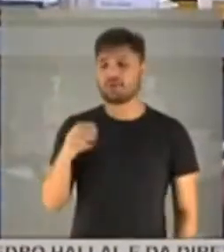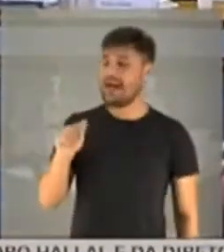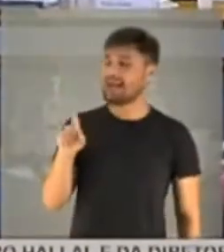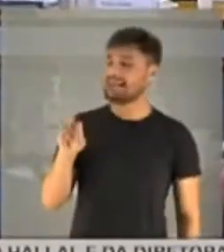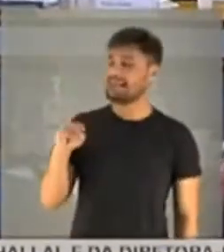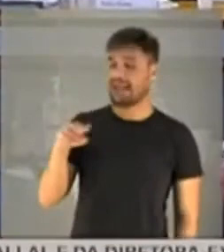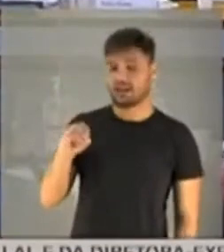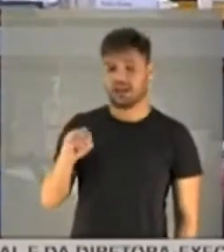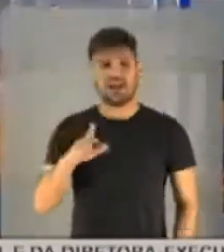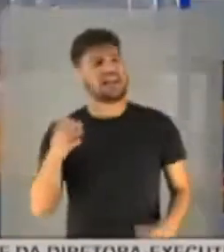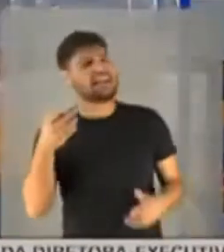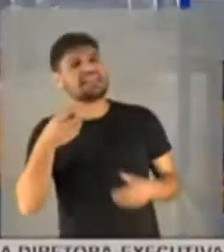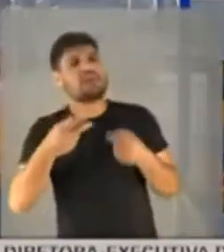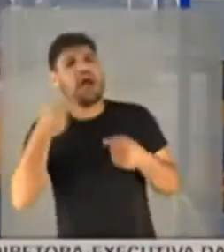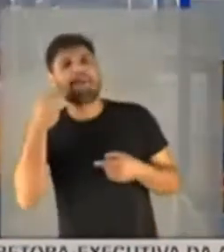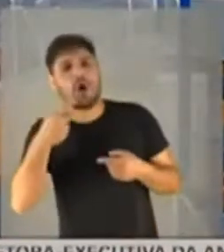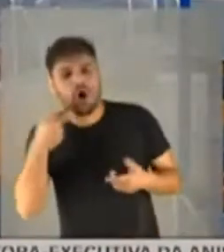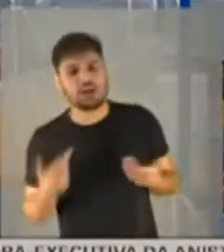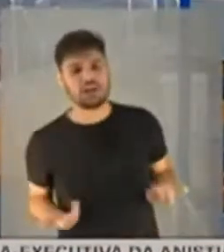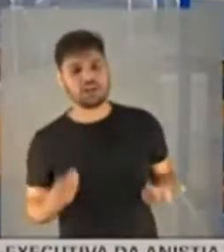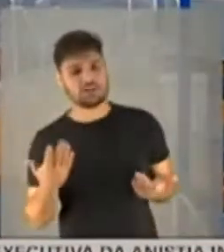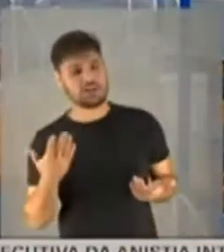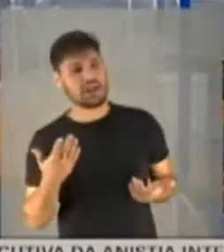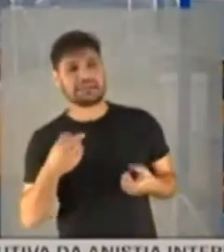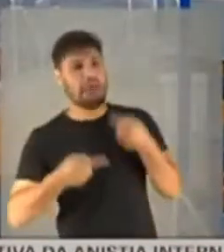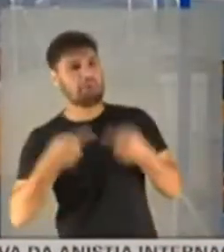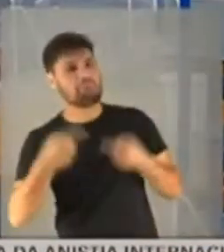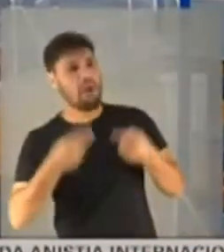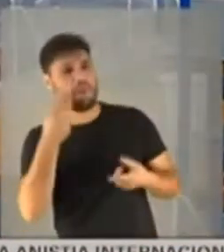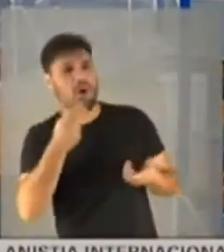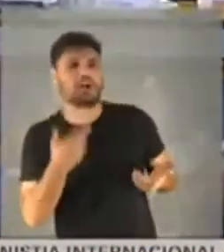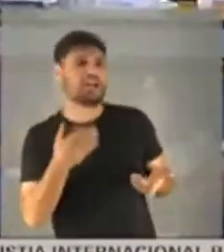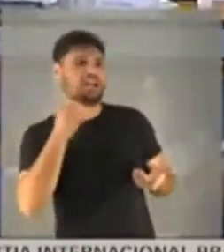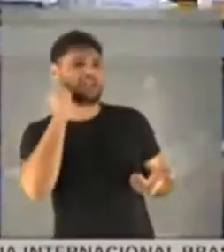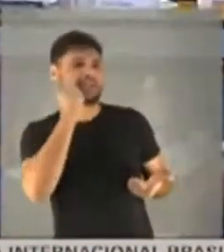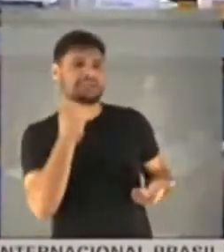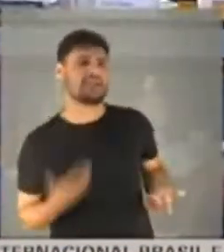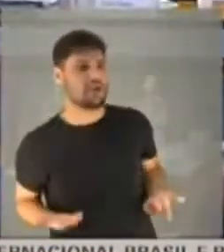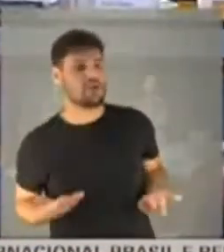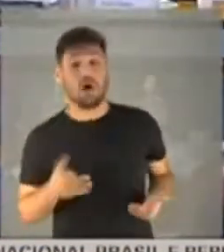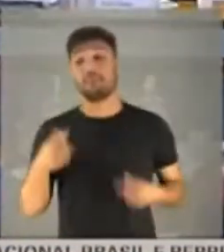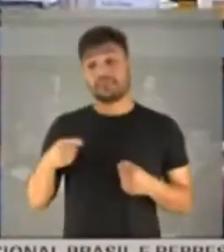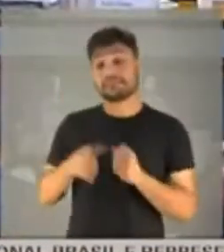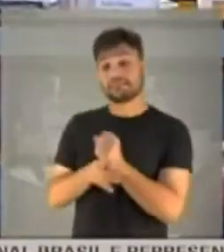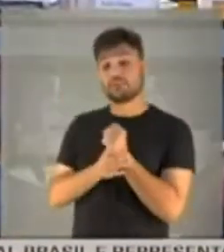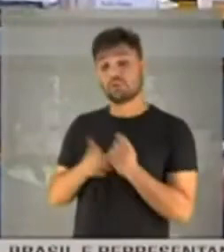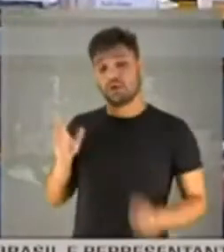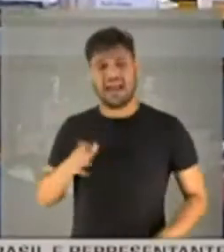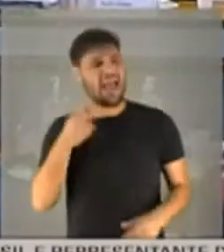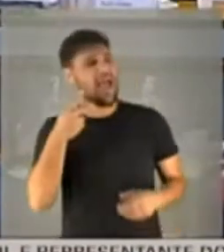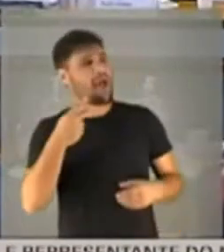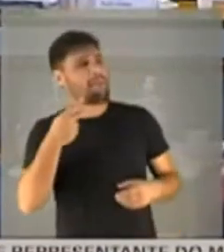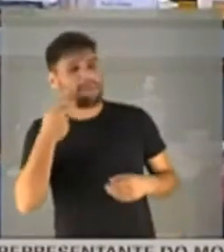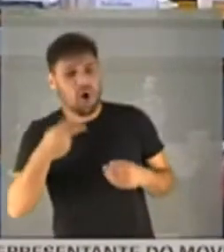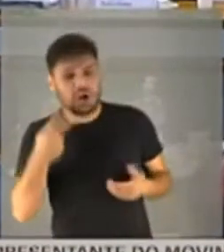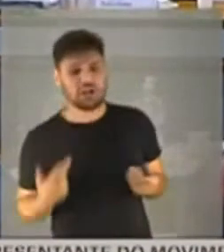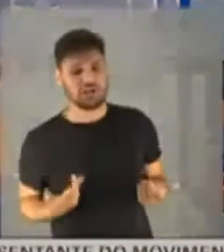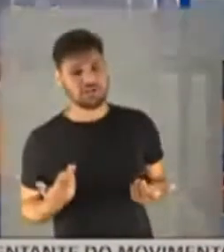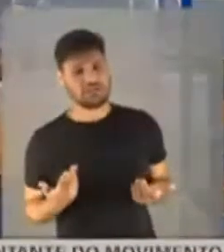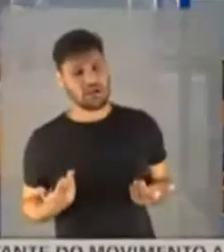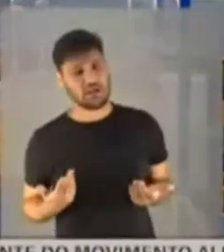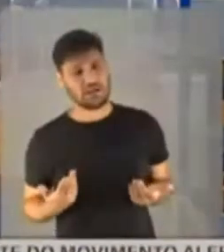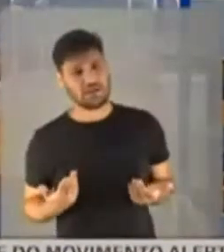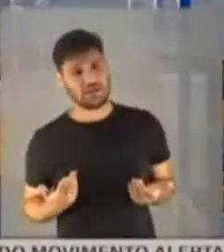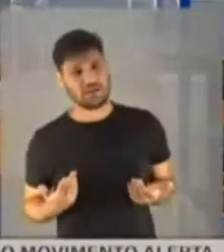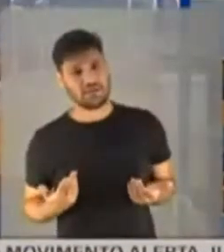V. Exª. é uma narrativa política, nós temos que garantir a sua segurança. É uma narrativa política que o de excelência